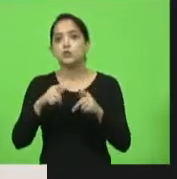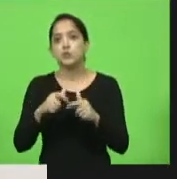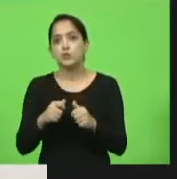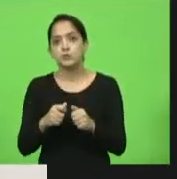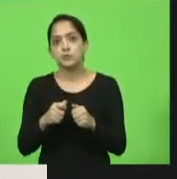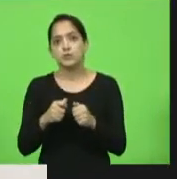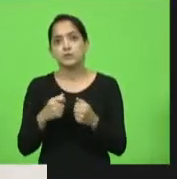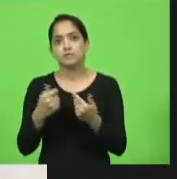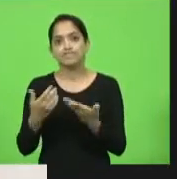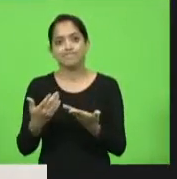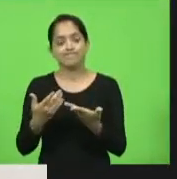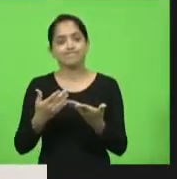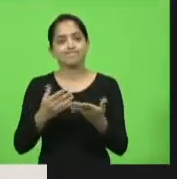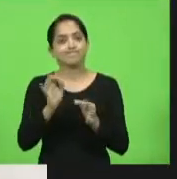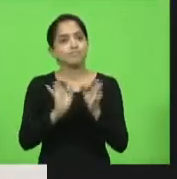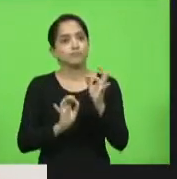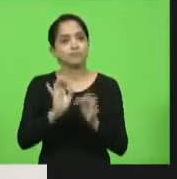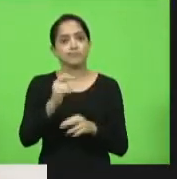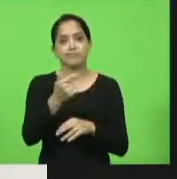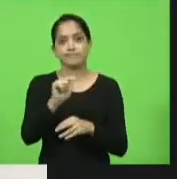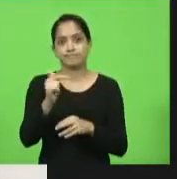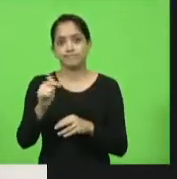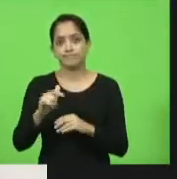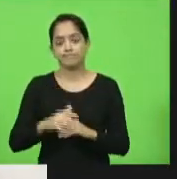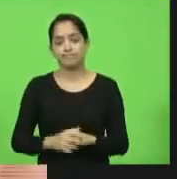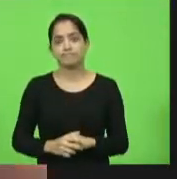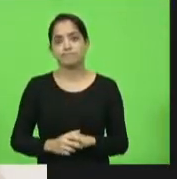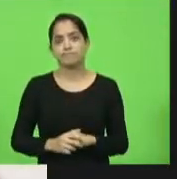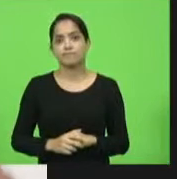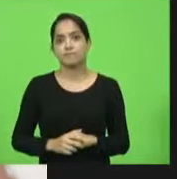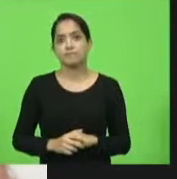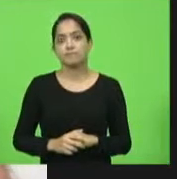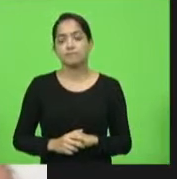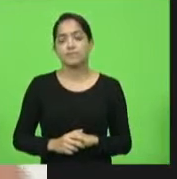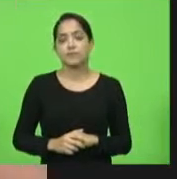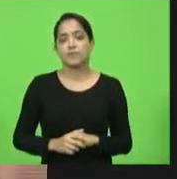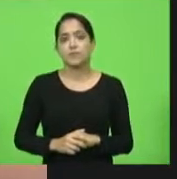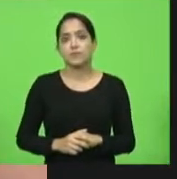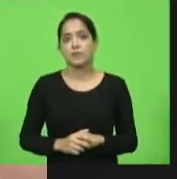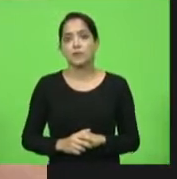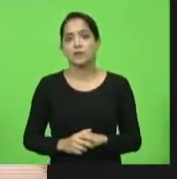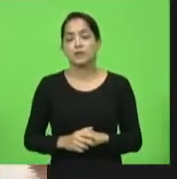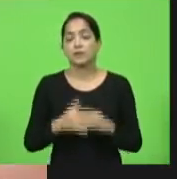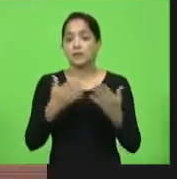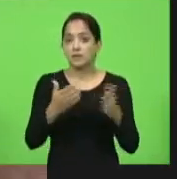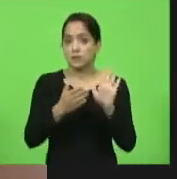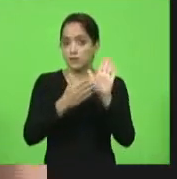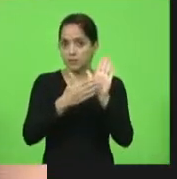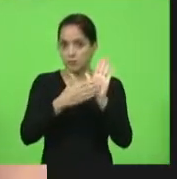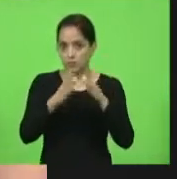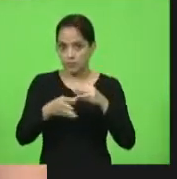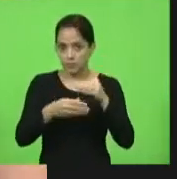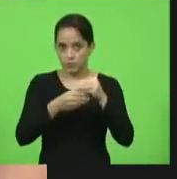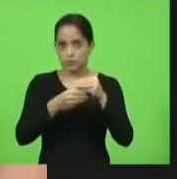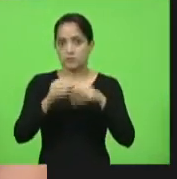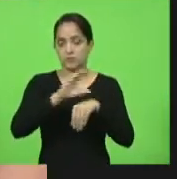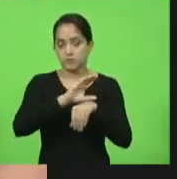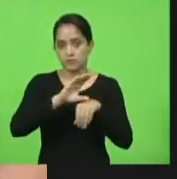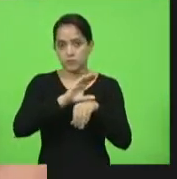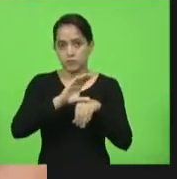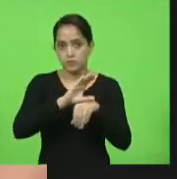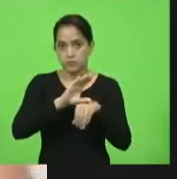de injustiça. Com esta proposta de emenda constitucional,